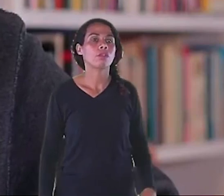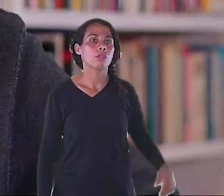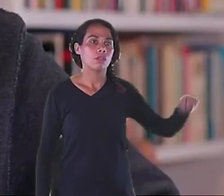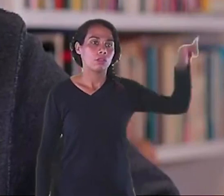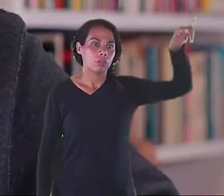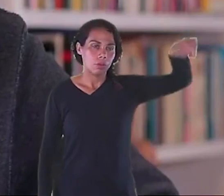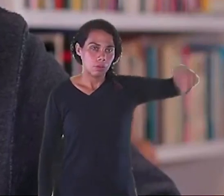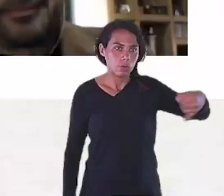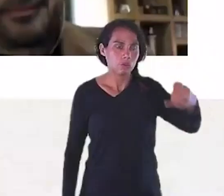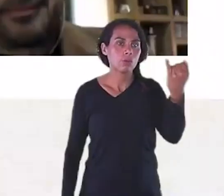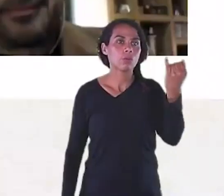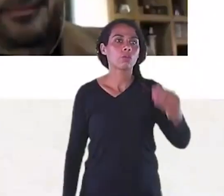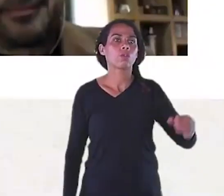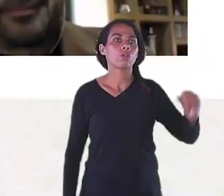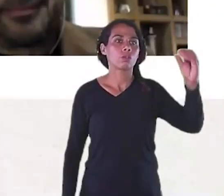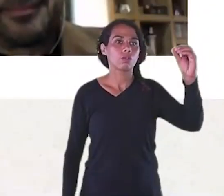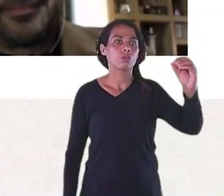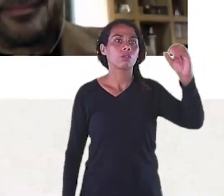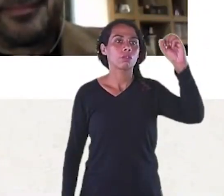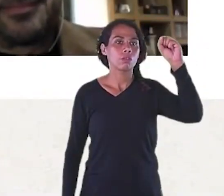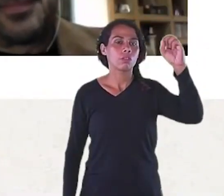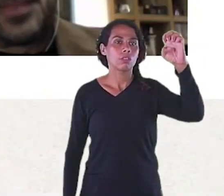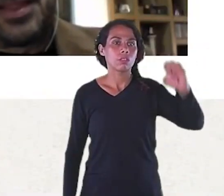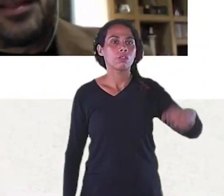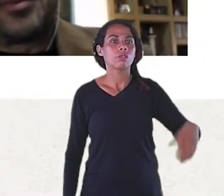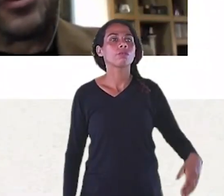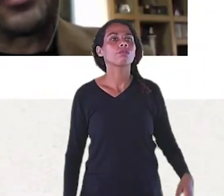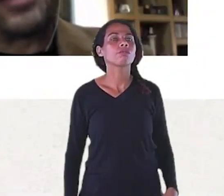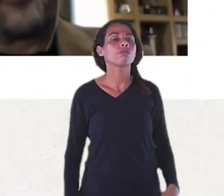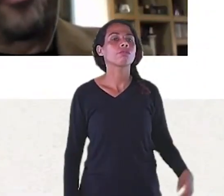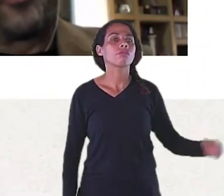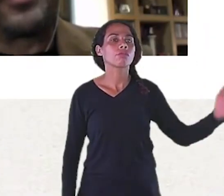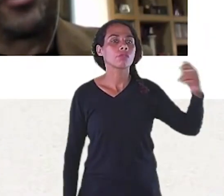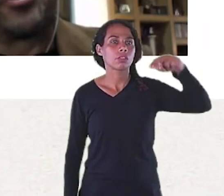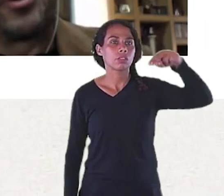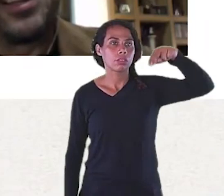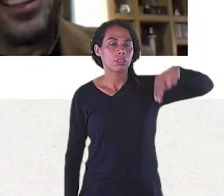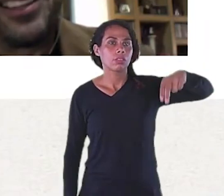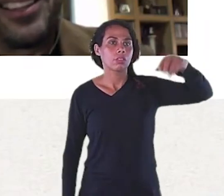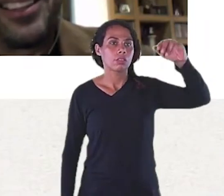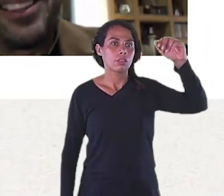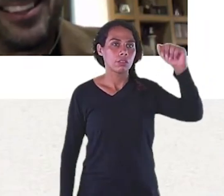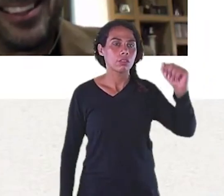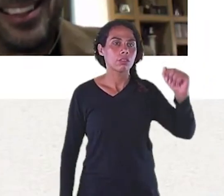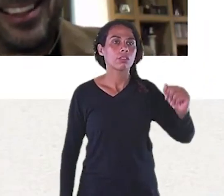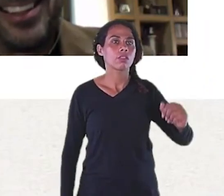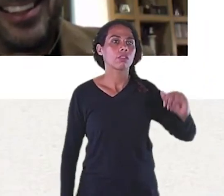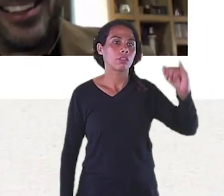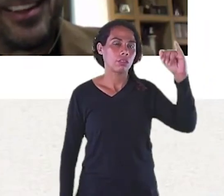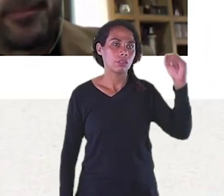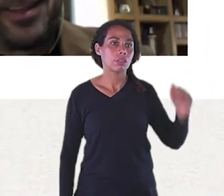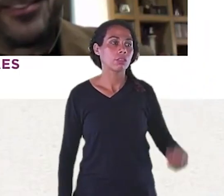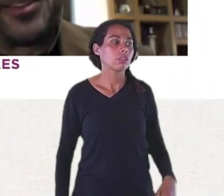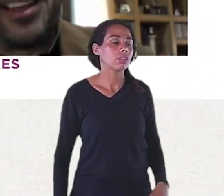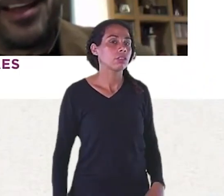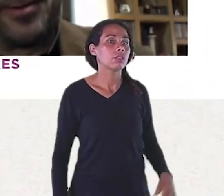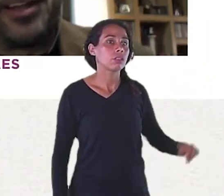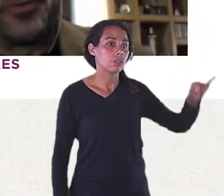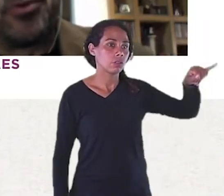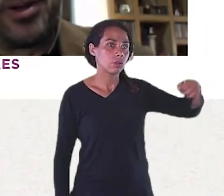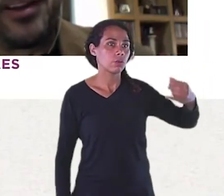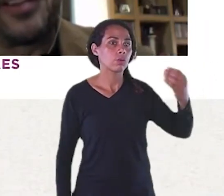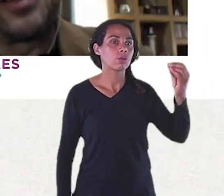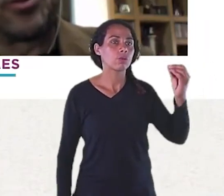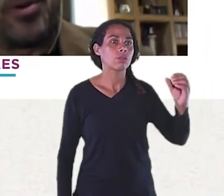Parabéns de João Nair Bianca Brandão E o Zé Ostaque foi meu vice-reitor Ah é o Zé Ostaque Eu lembro O Zé